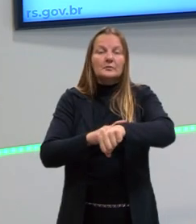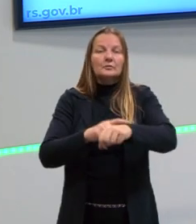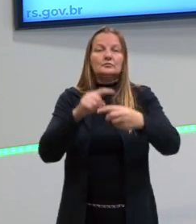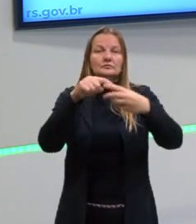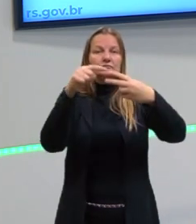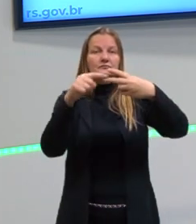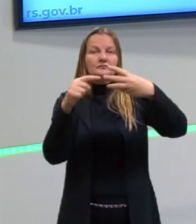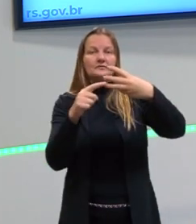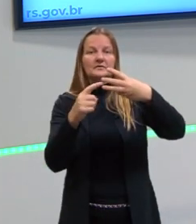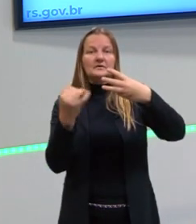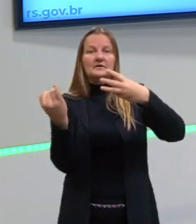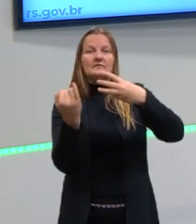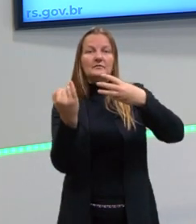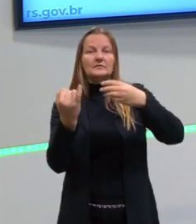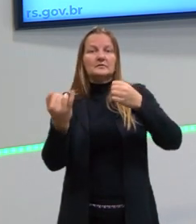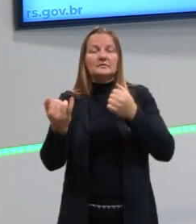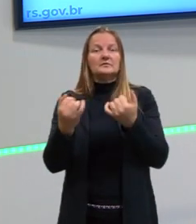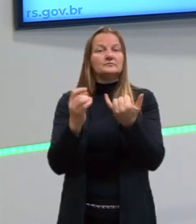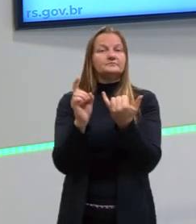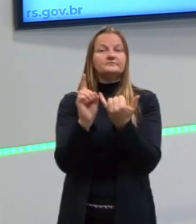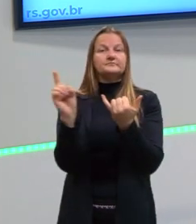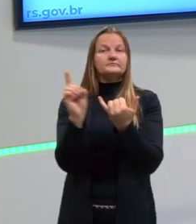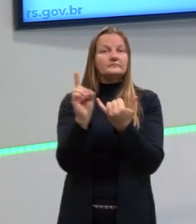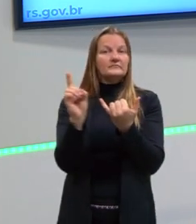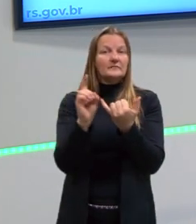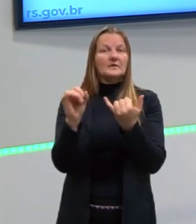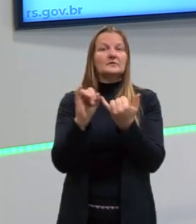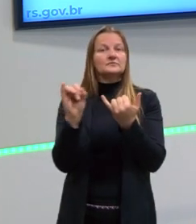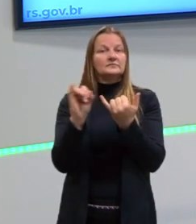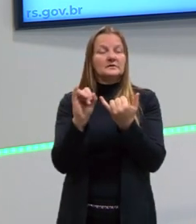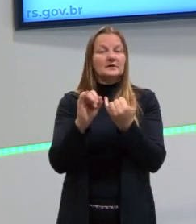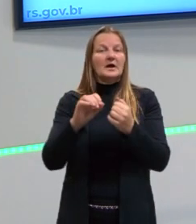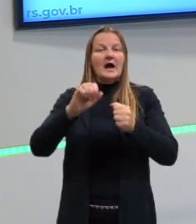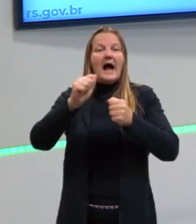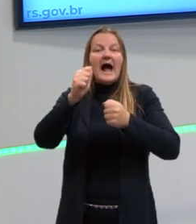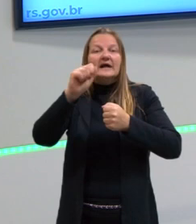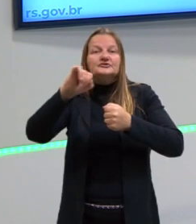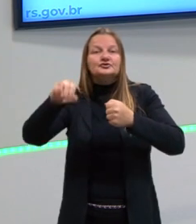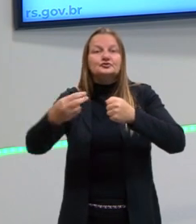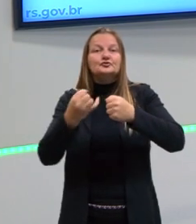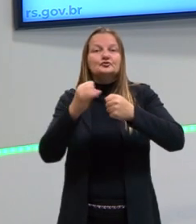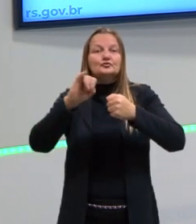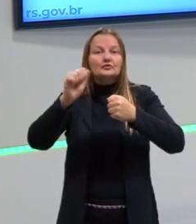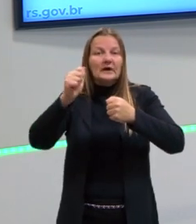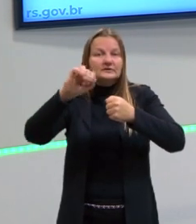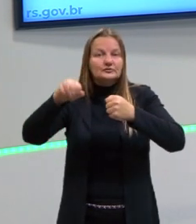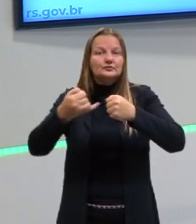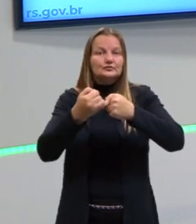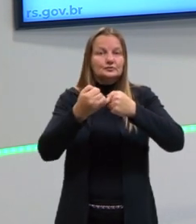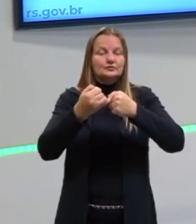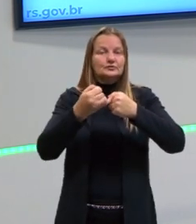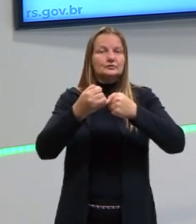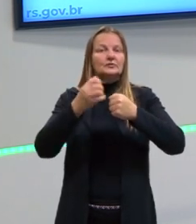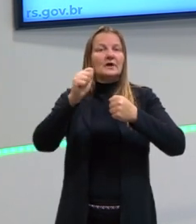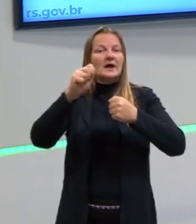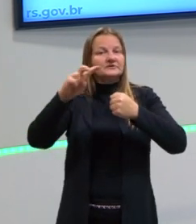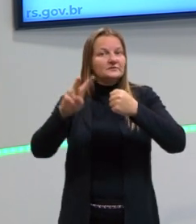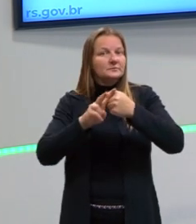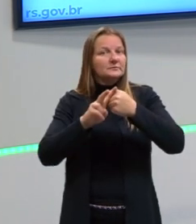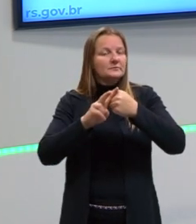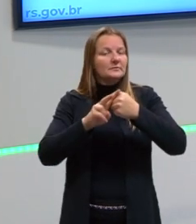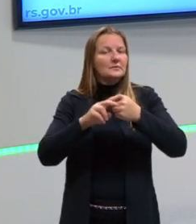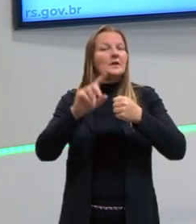exemplo, não são objetos. São adjuntos adverbiais. Que a gente vai ver lá nos nossos termos